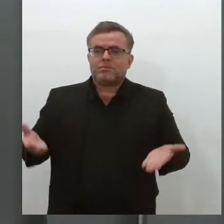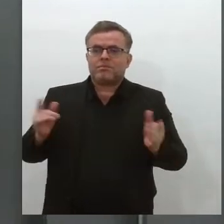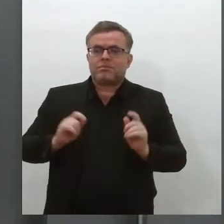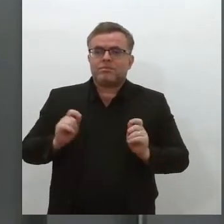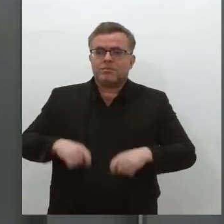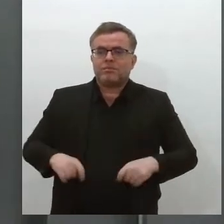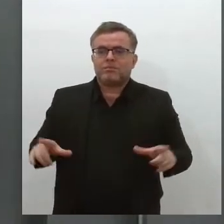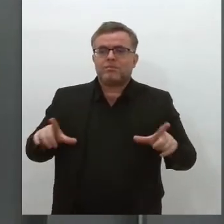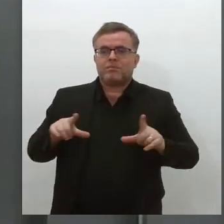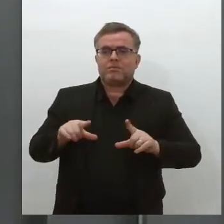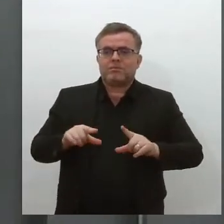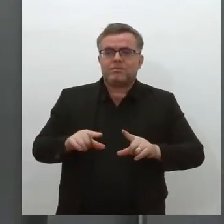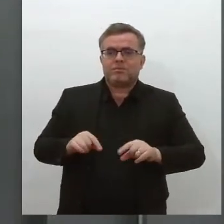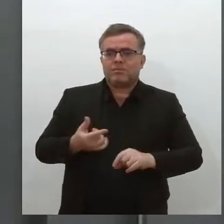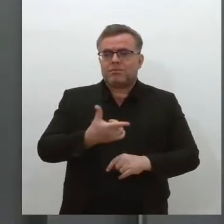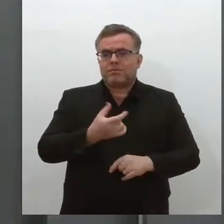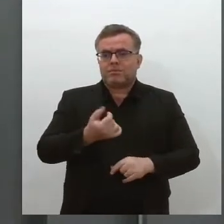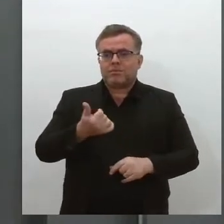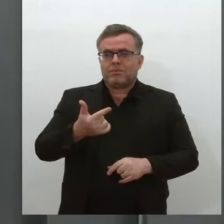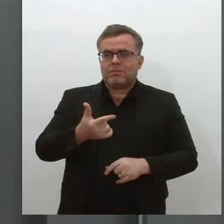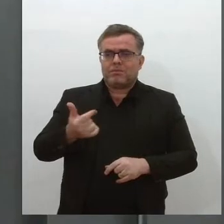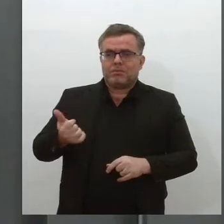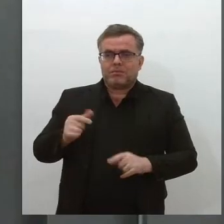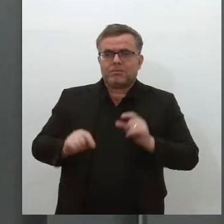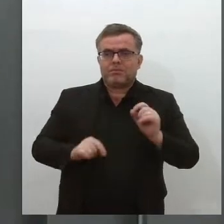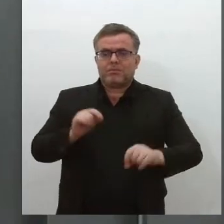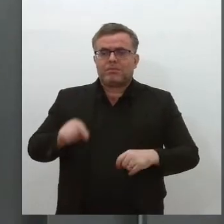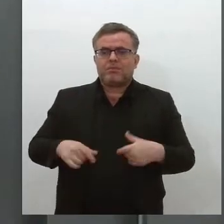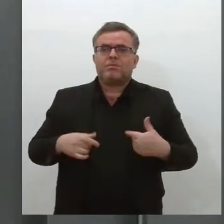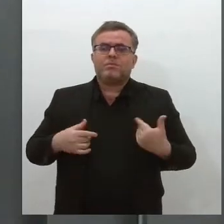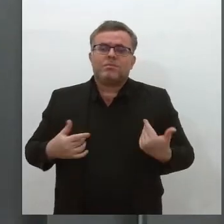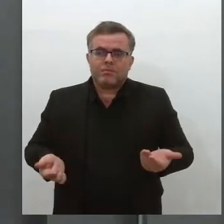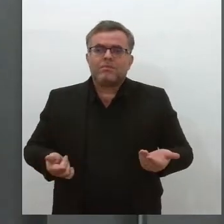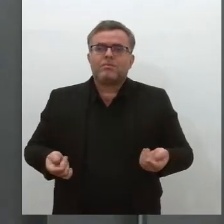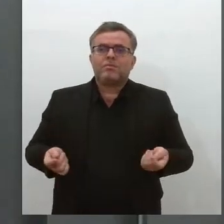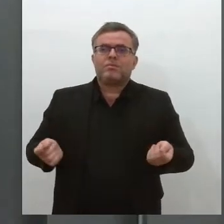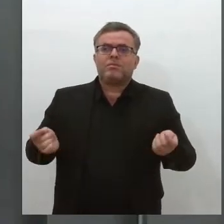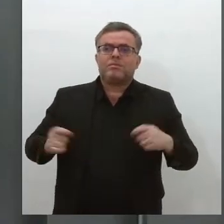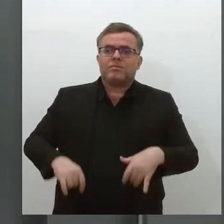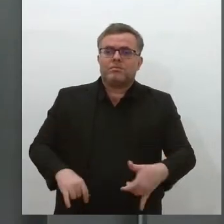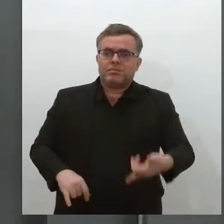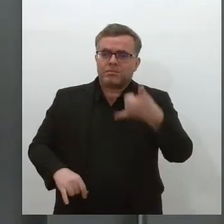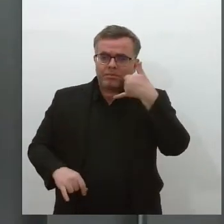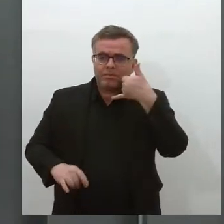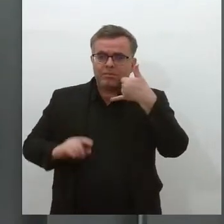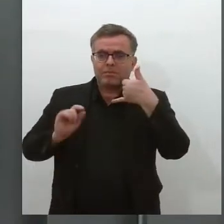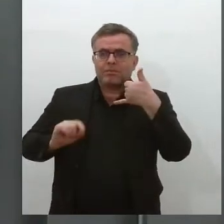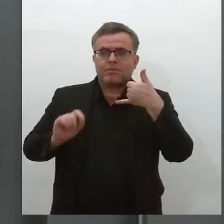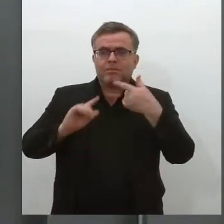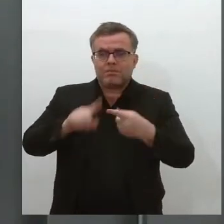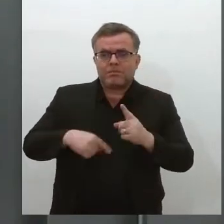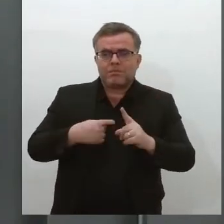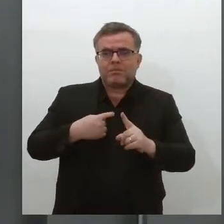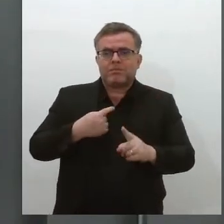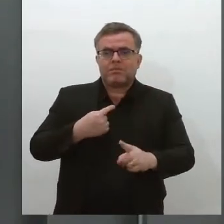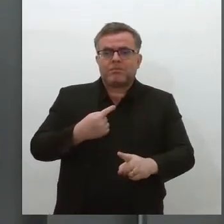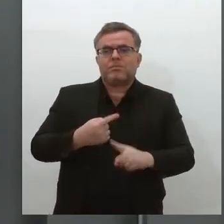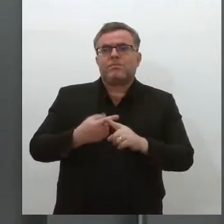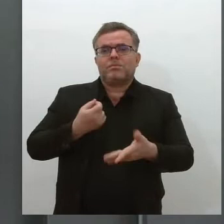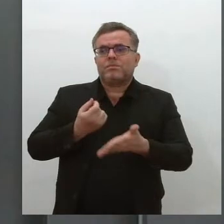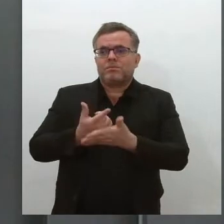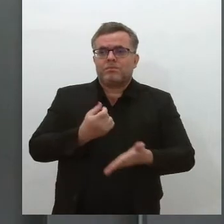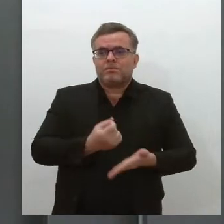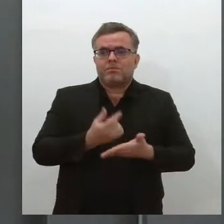2021. Em contrapartida, o número de aparelhos celulares aumentou-se comparado ao período de 2016